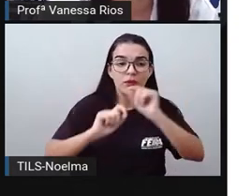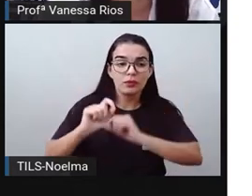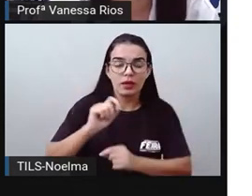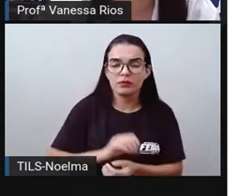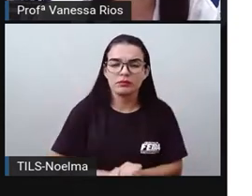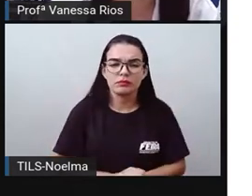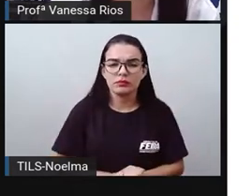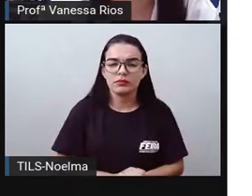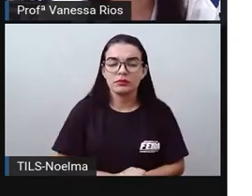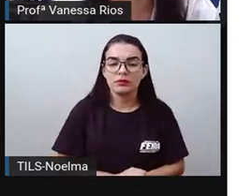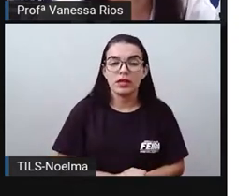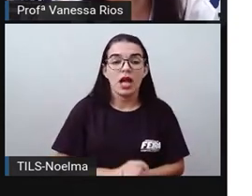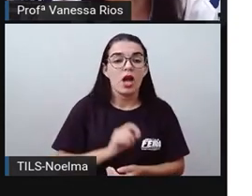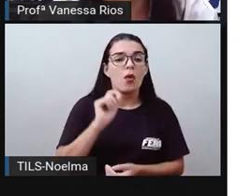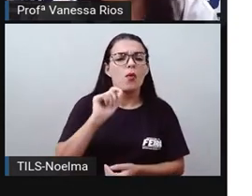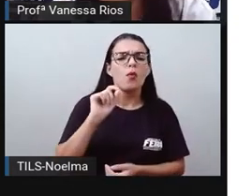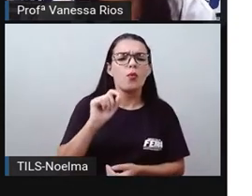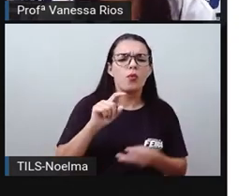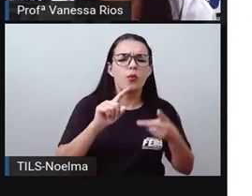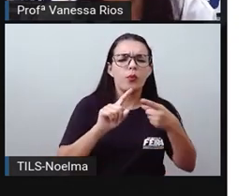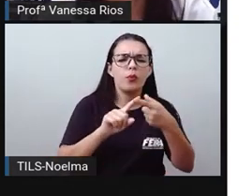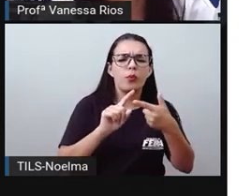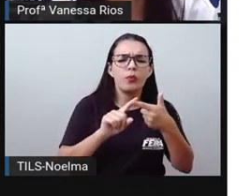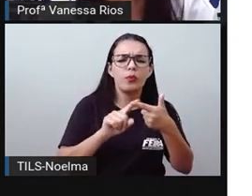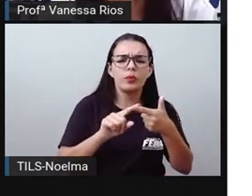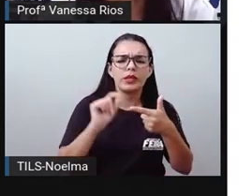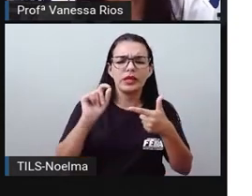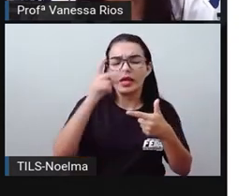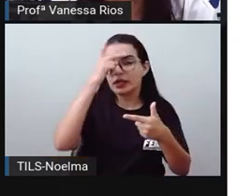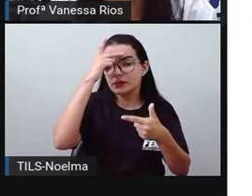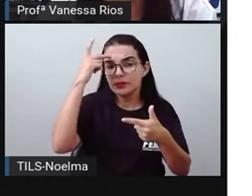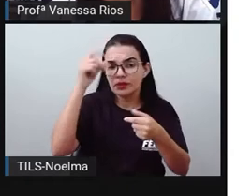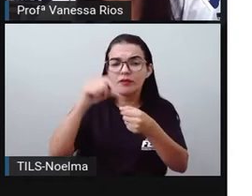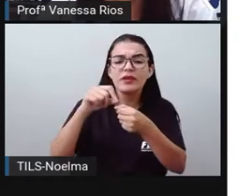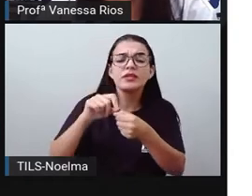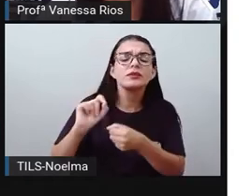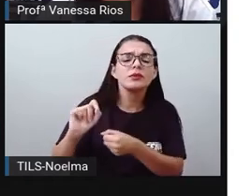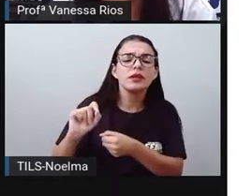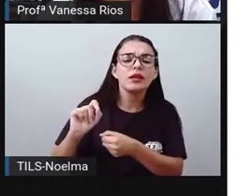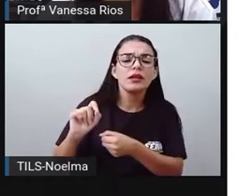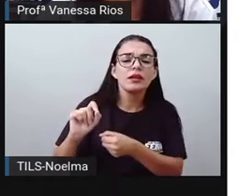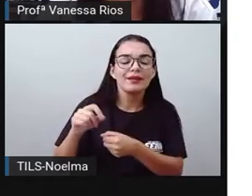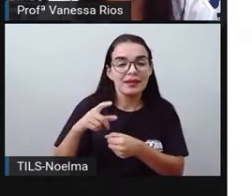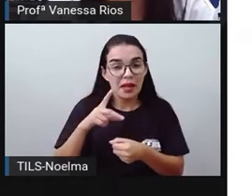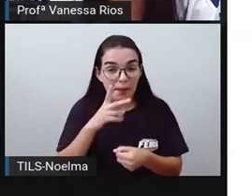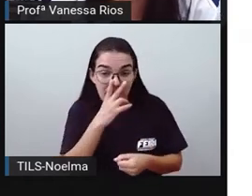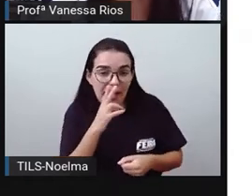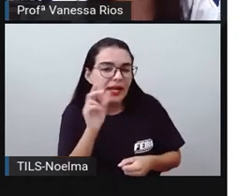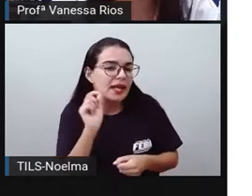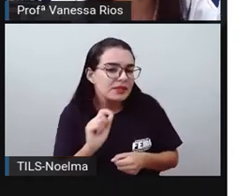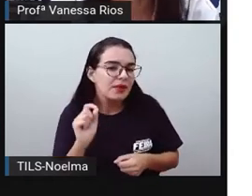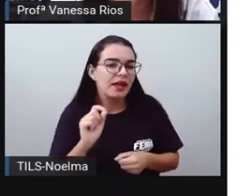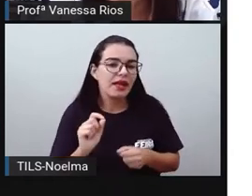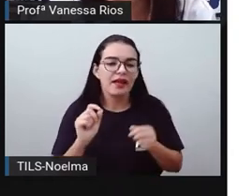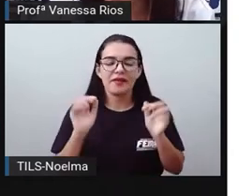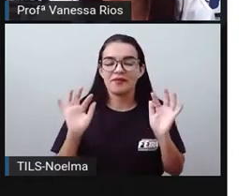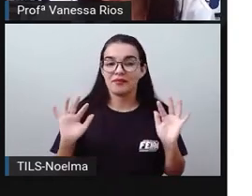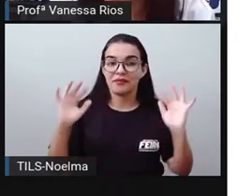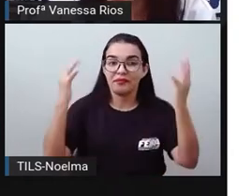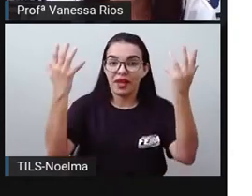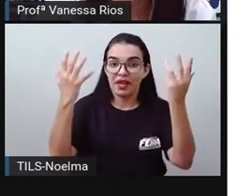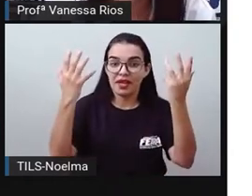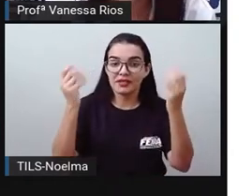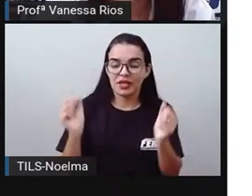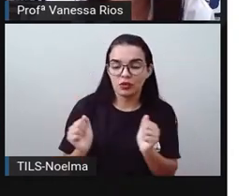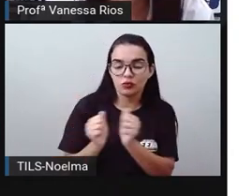O que as pessoas estão fazendo? Aí a Pró já acabou de responder, né? Elas estão reunidas comemorando algo,